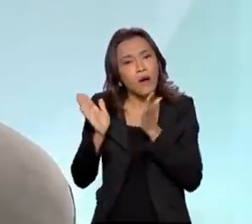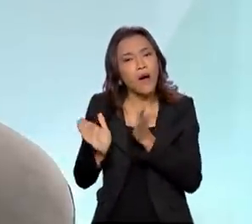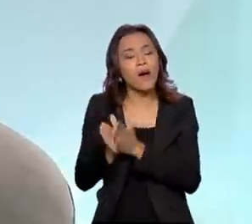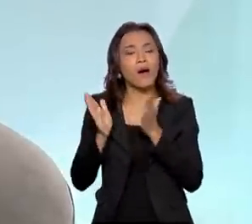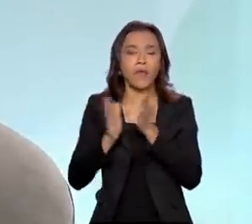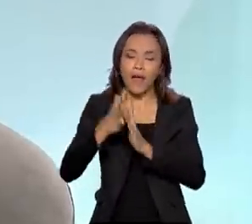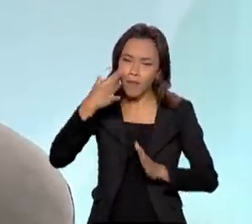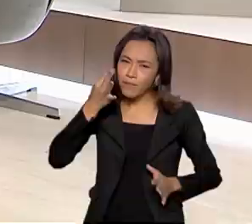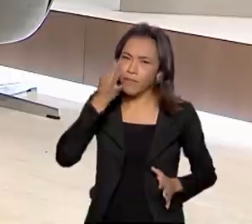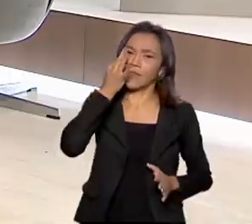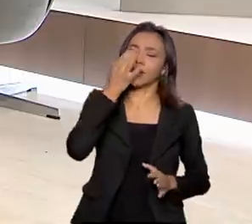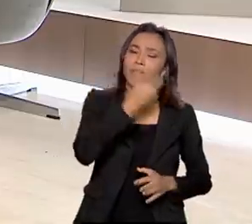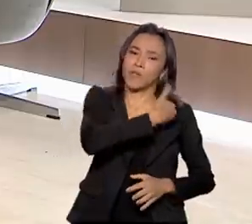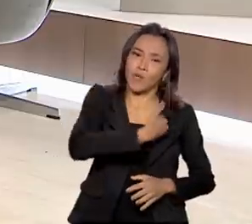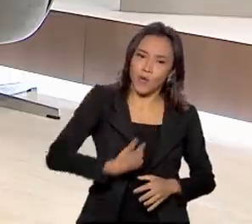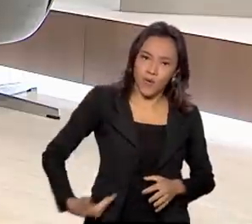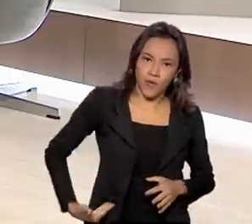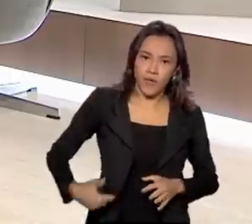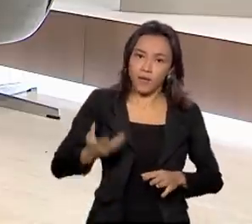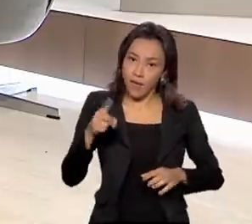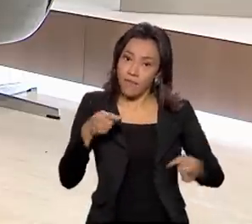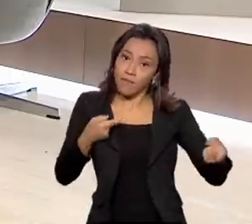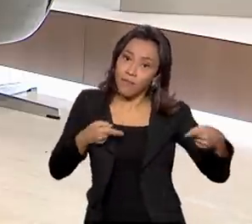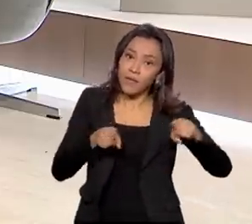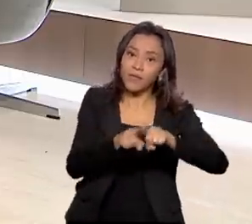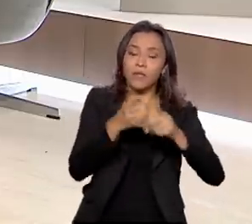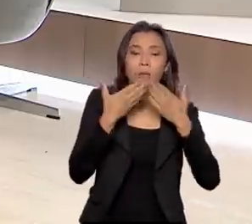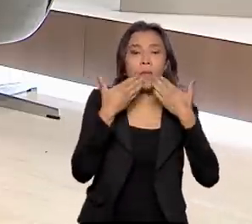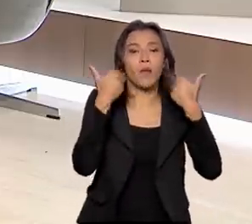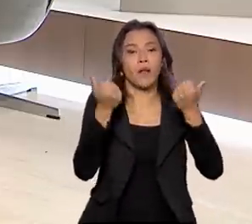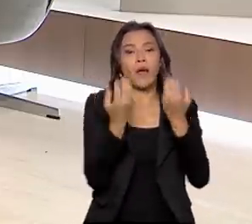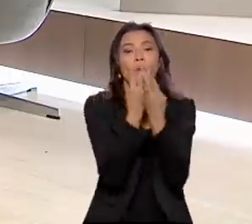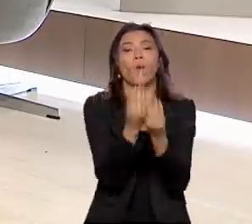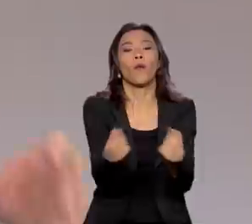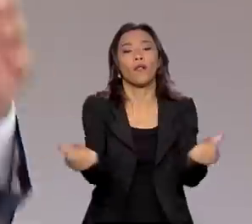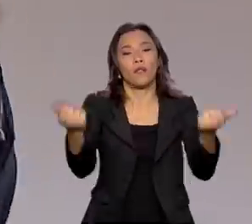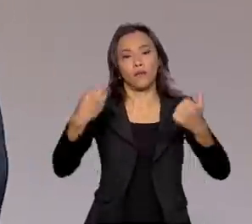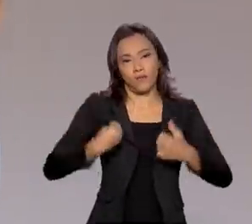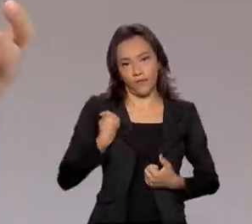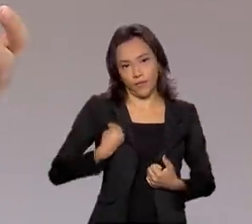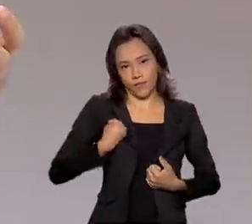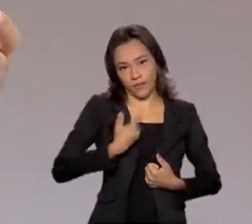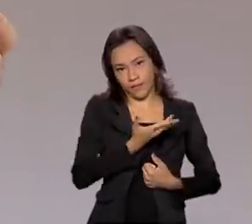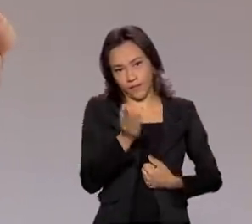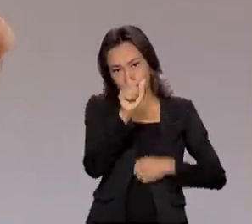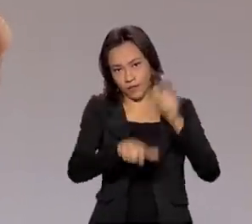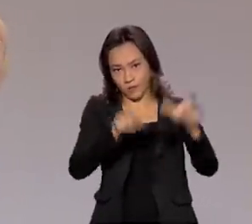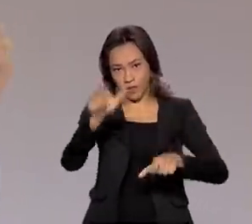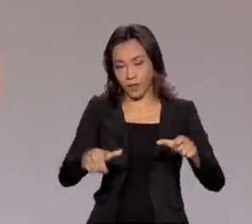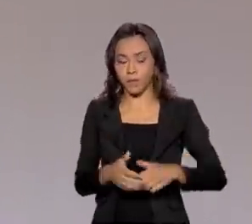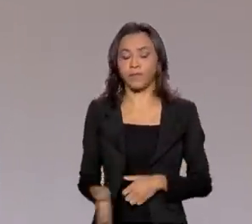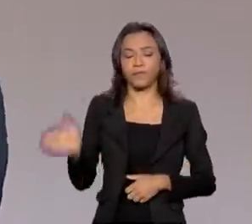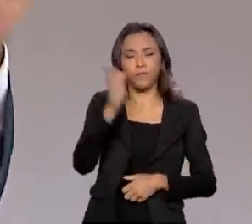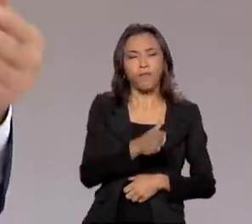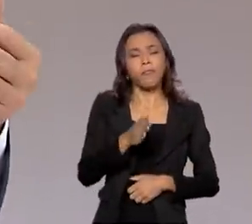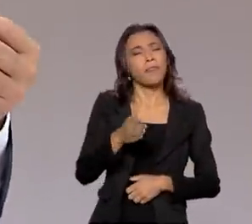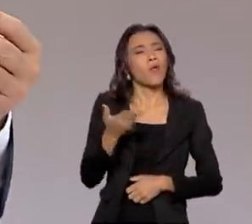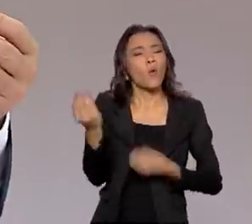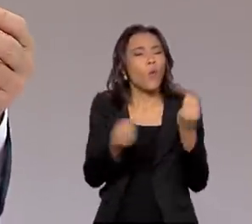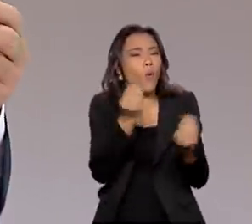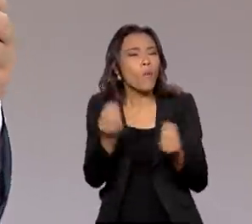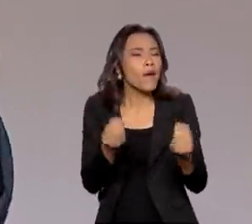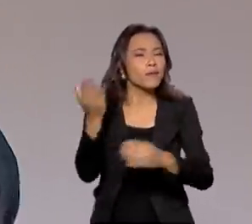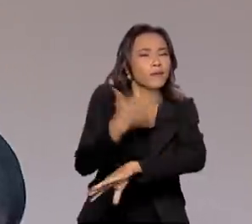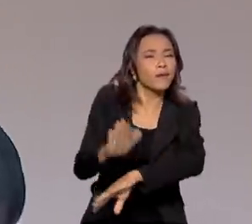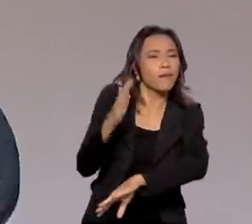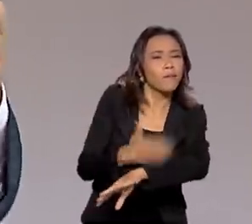do Estado como parceiro na sua melhoria de qualidade de vida. Essa capacitação dos beneficiários para a entrada no mercado